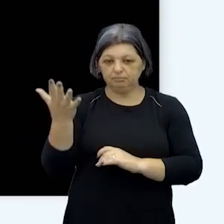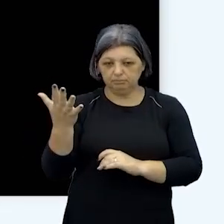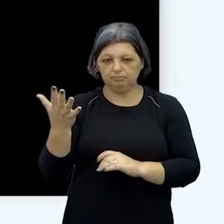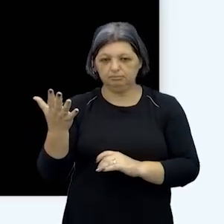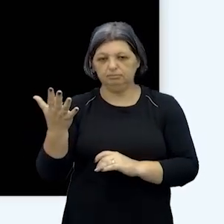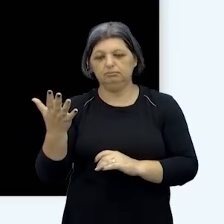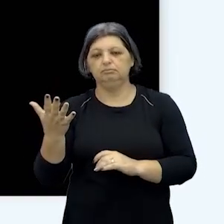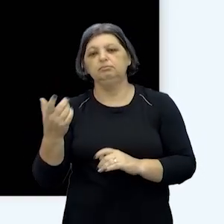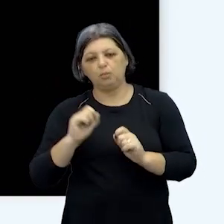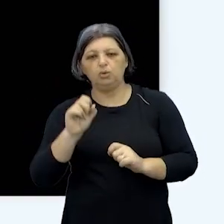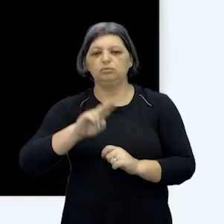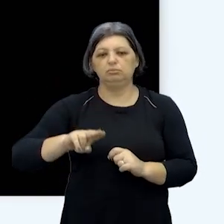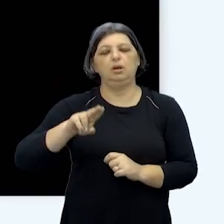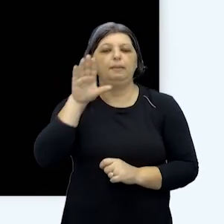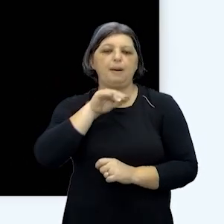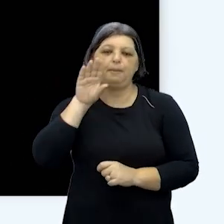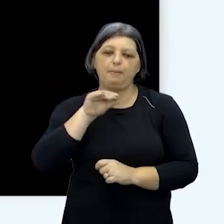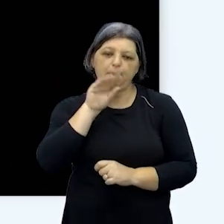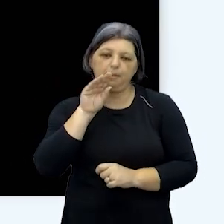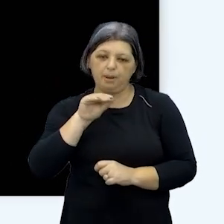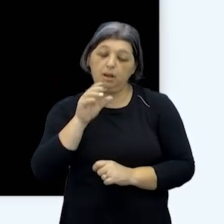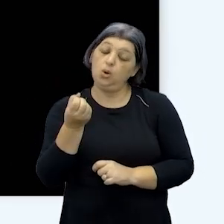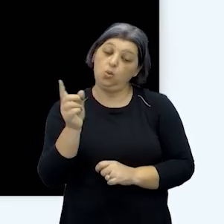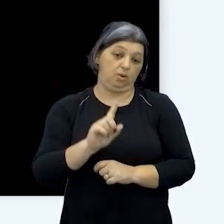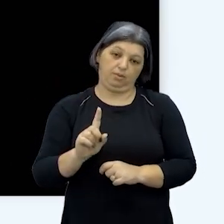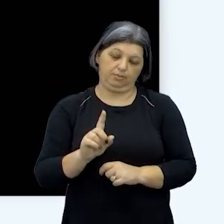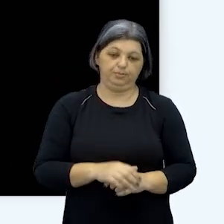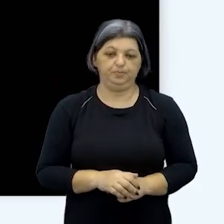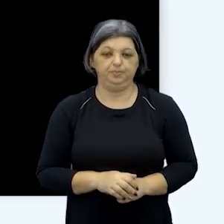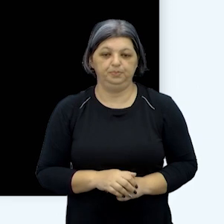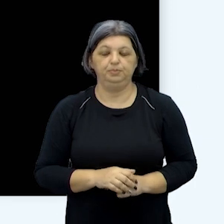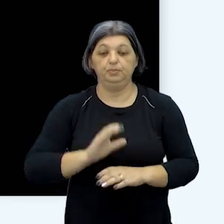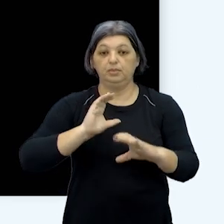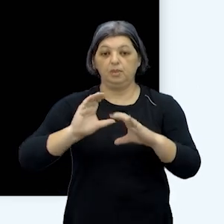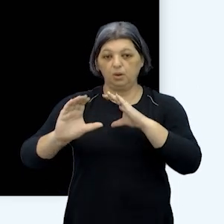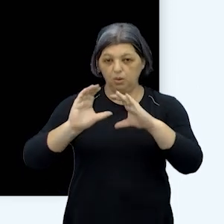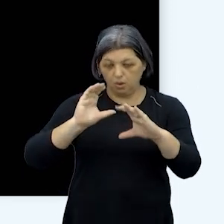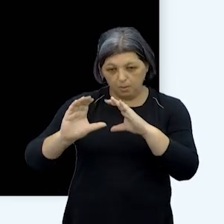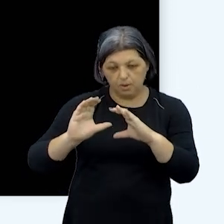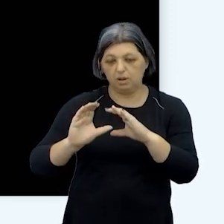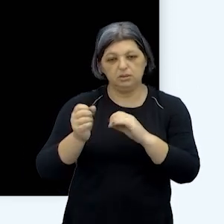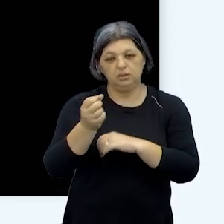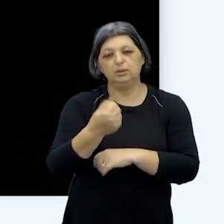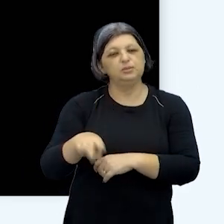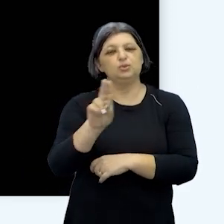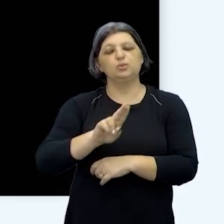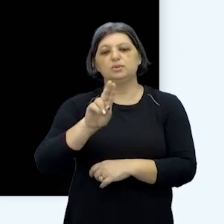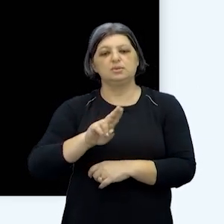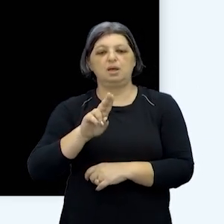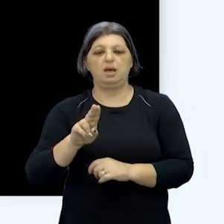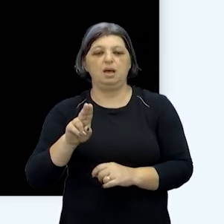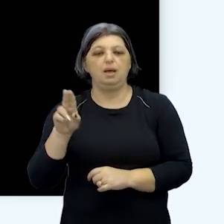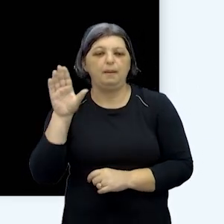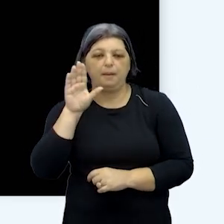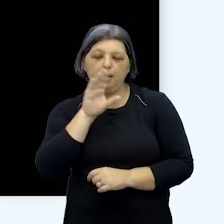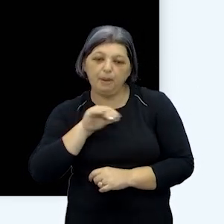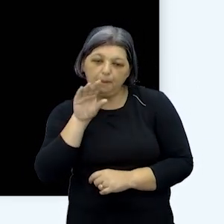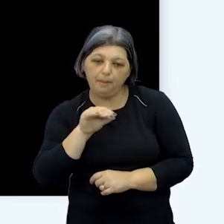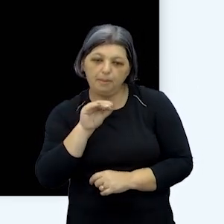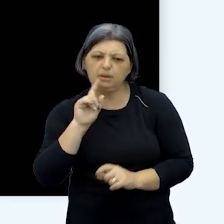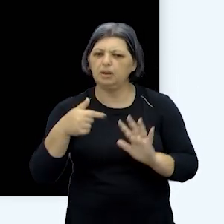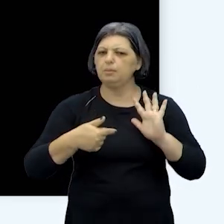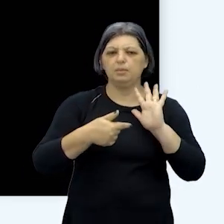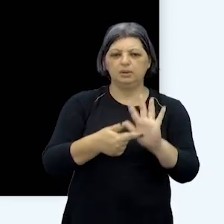forma verbal e de forma não verbal certo a comunicação não verbal é aquela que expressa o pensamento